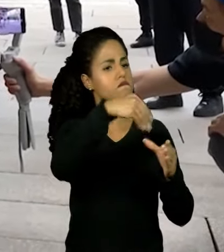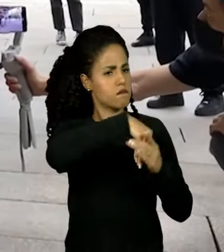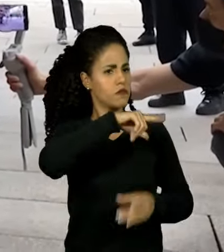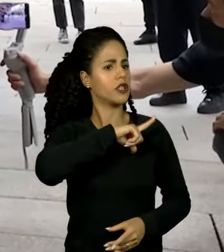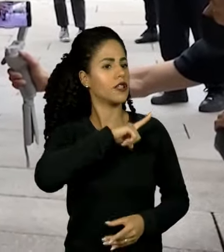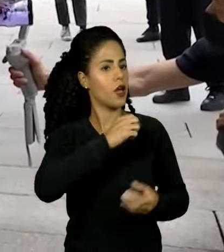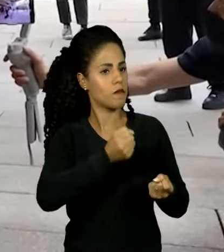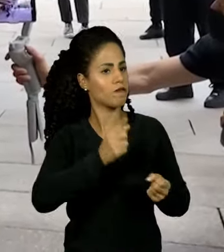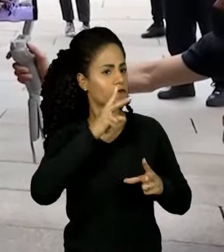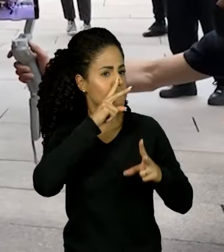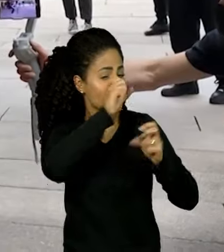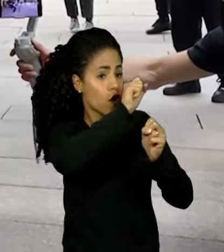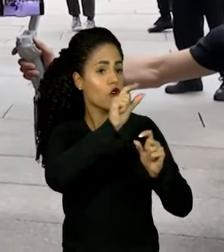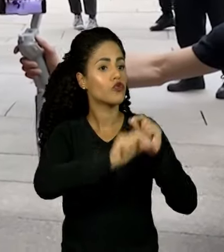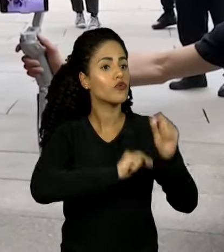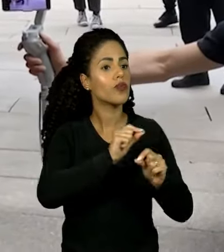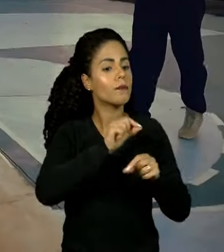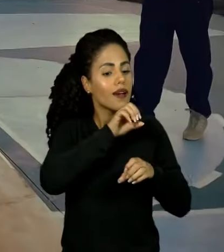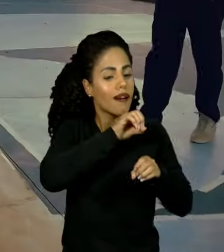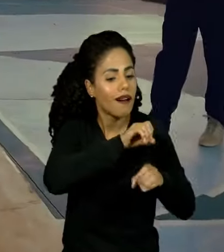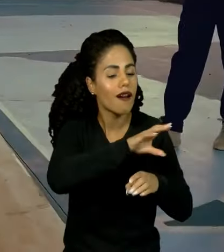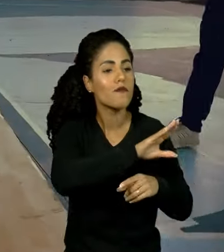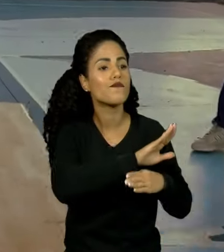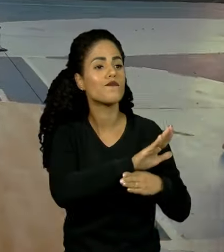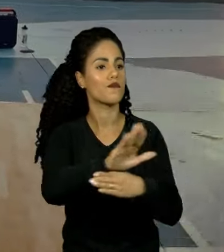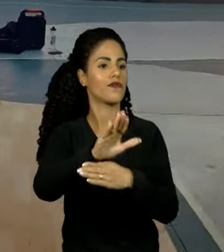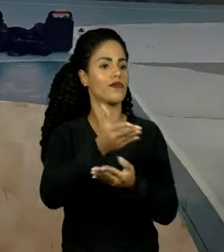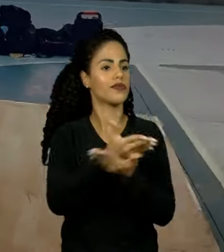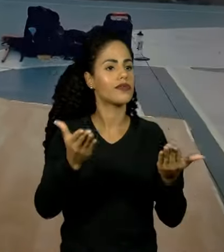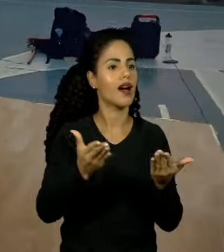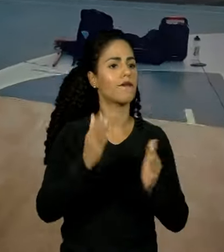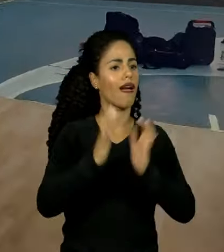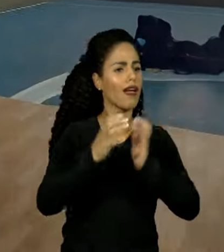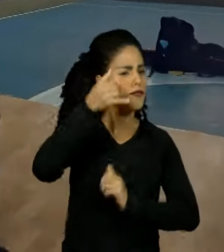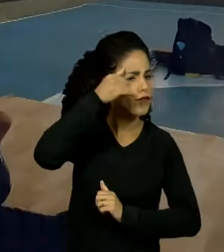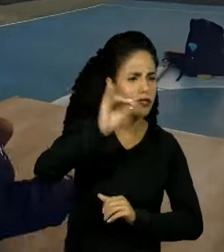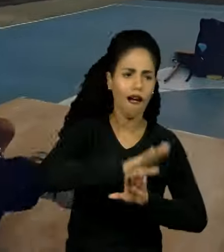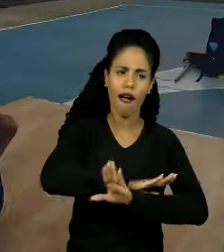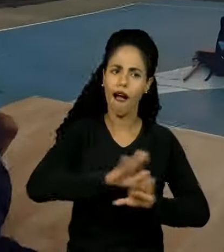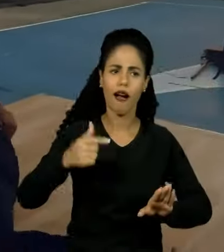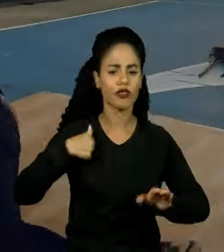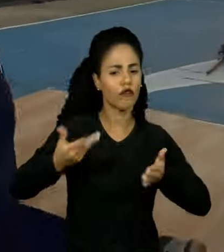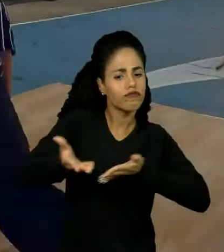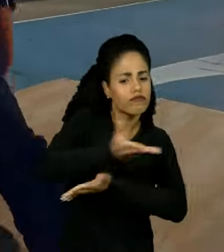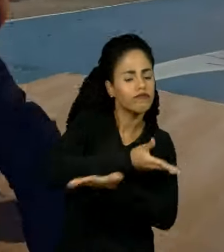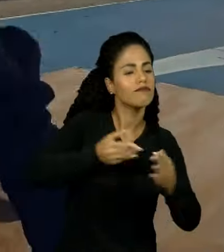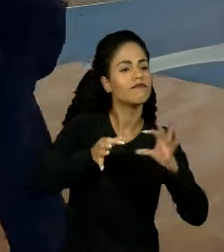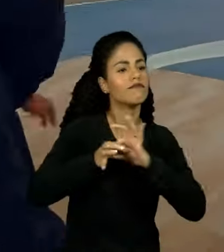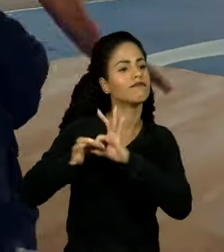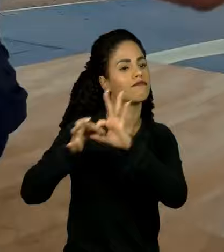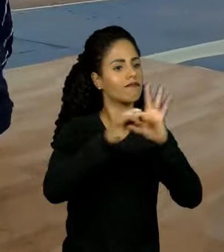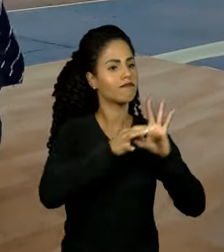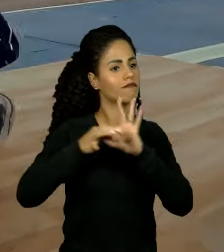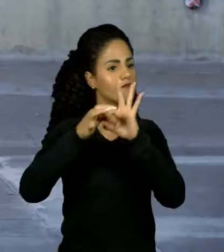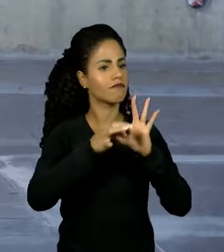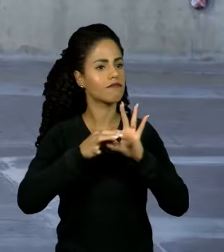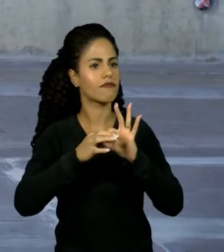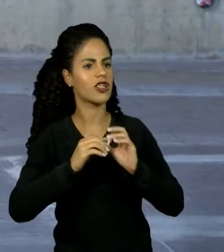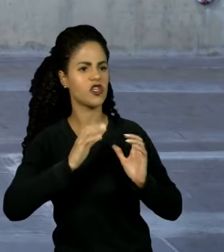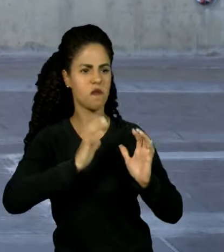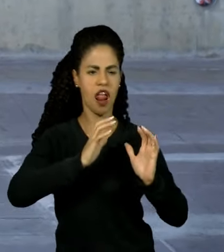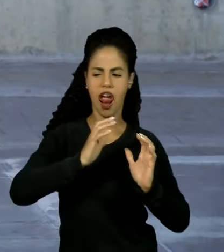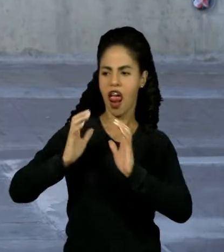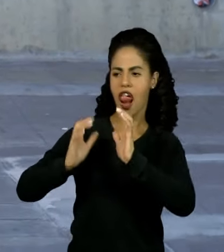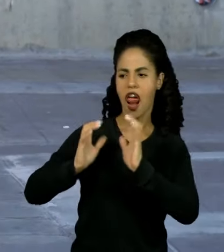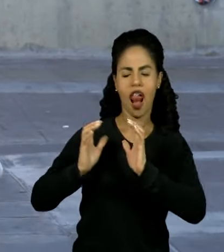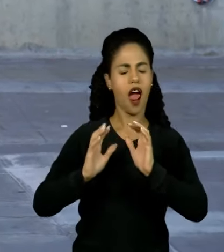tirar daqueles jovens as brigas, as tretas, de querer provar quem era o mais valente da rua de cima ou